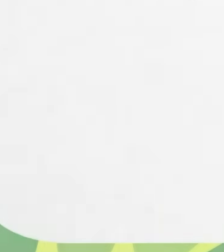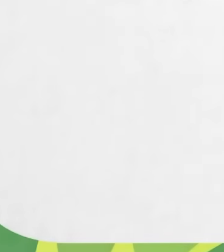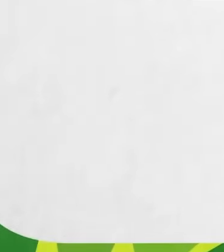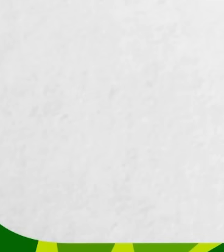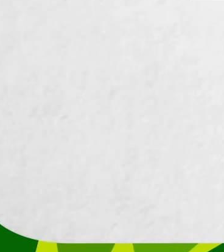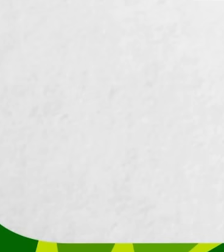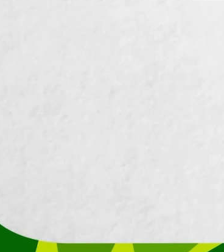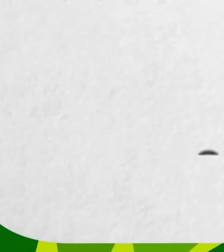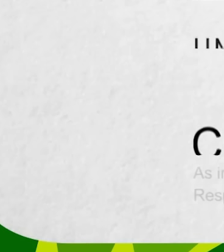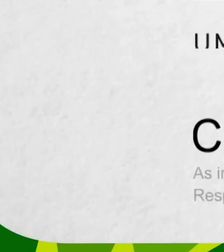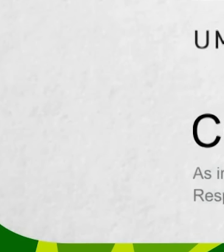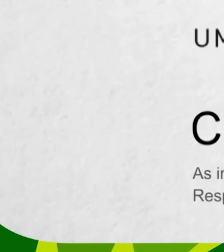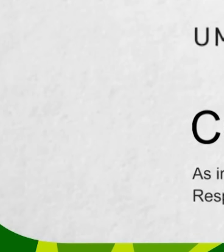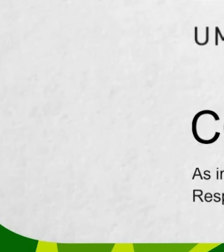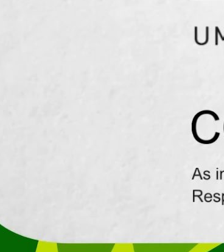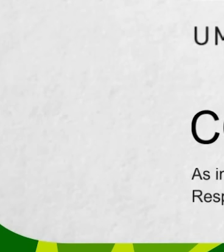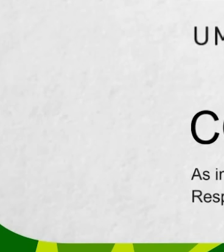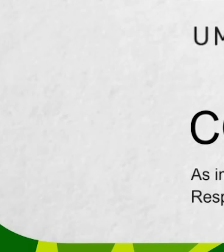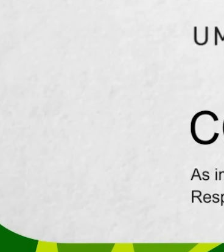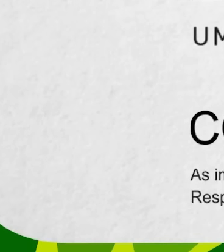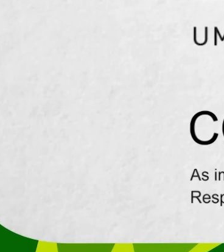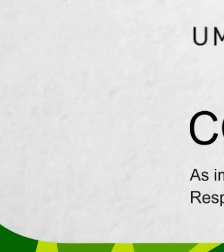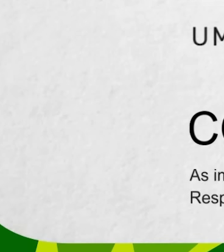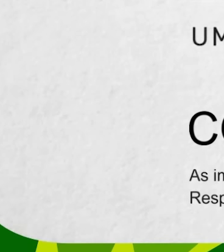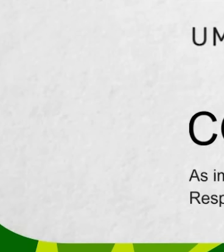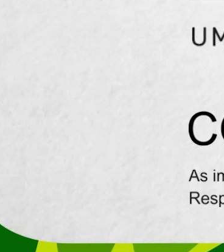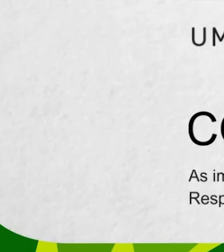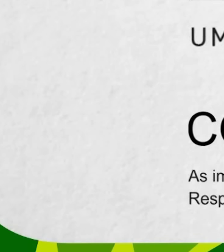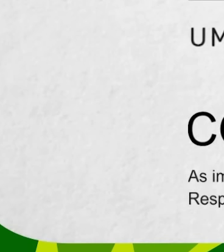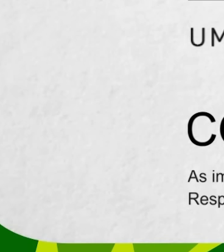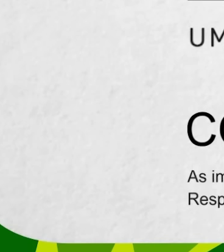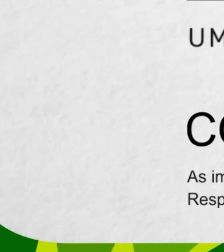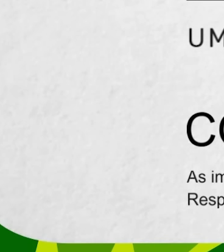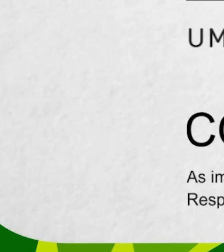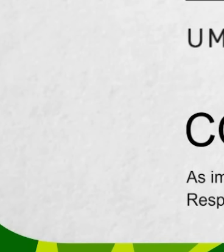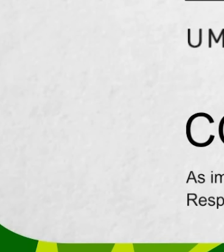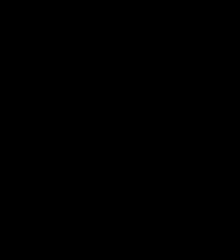Residencial Horto Sênior, um novo conceito pra viver a maturidade.